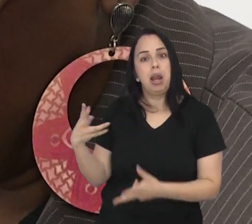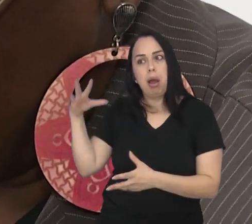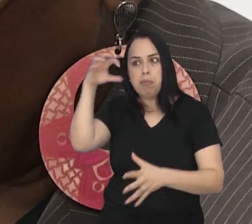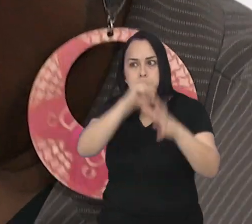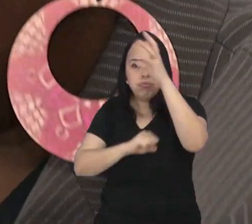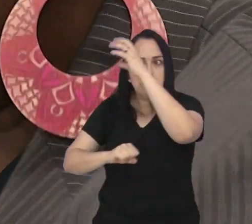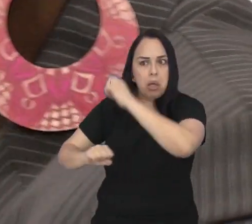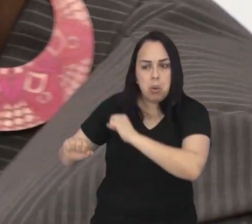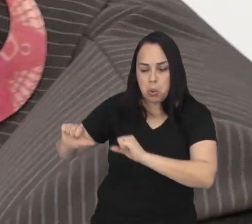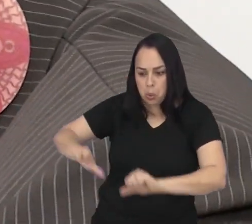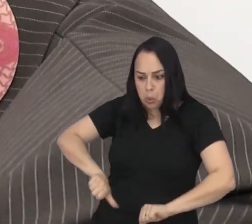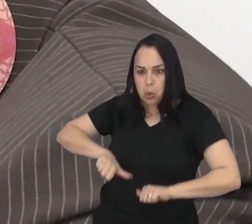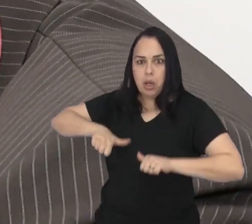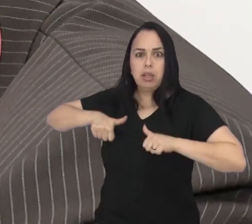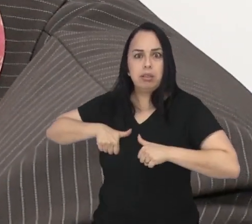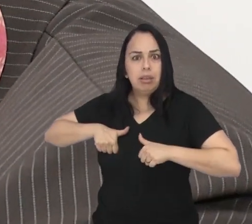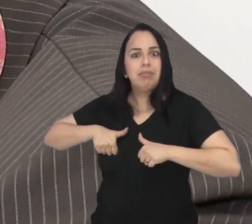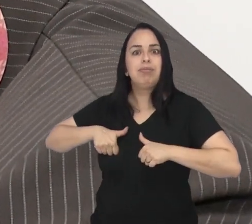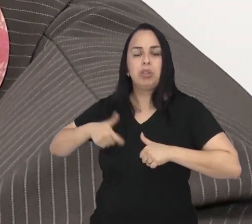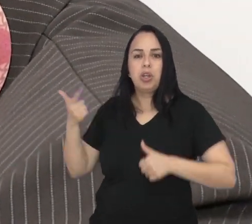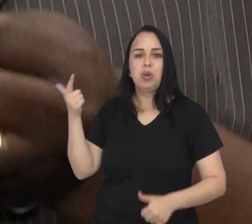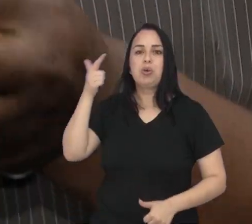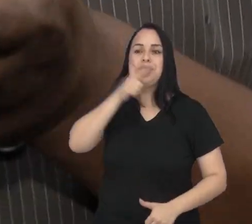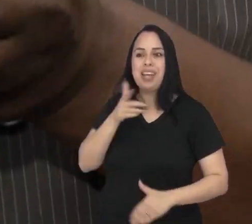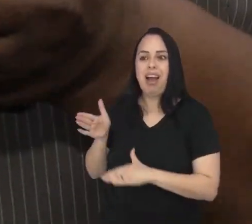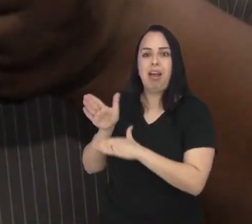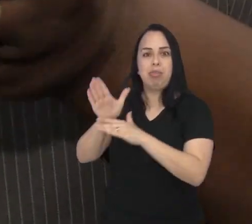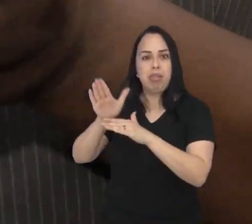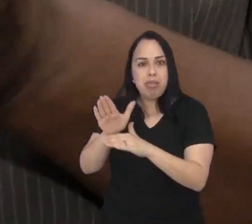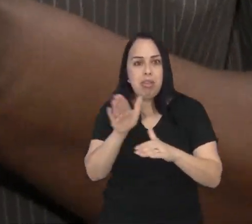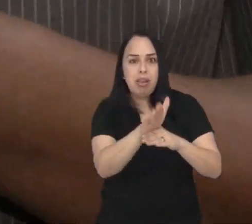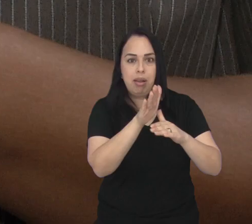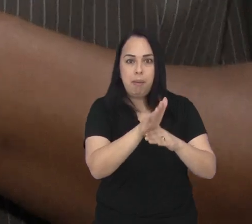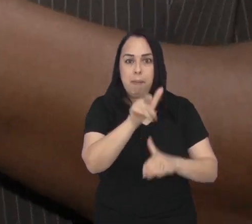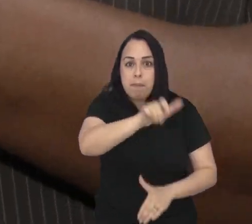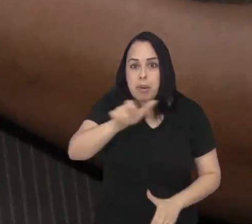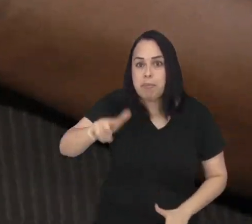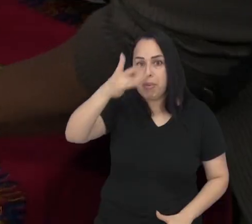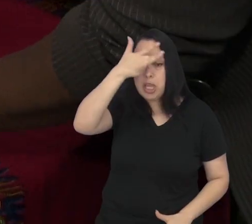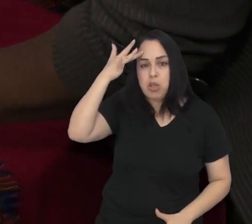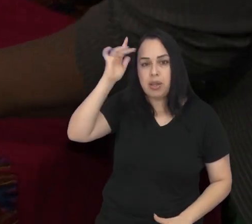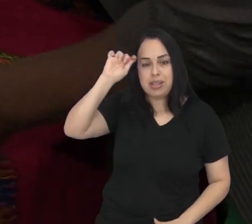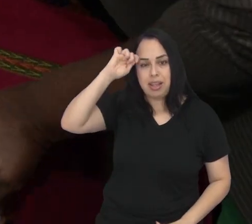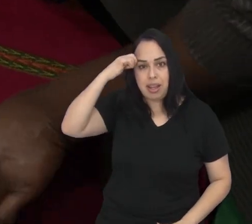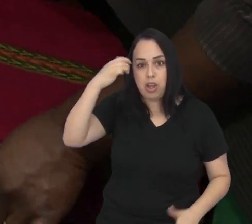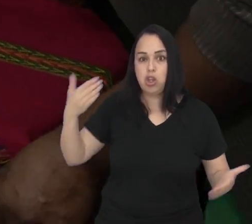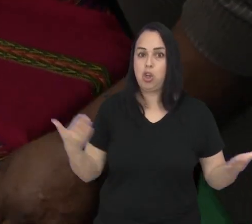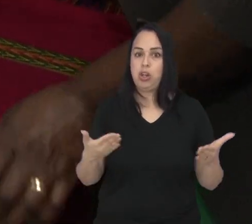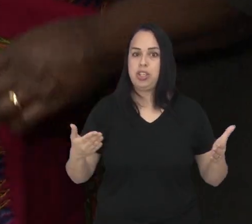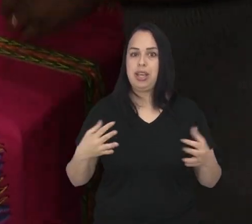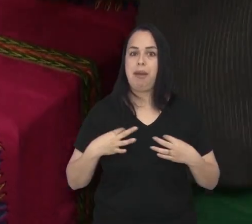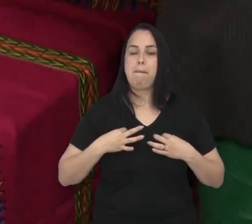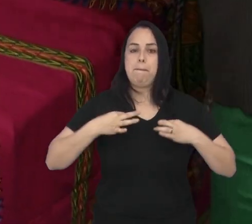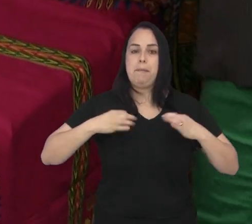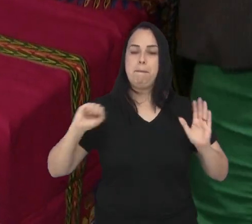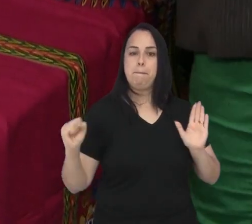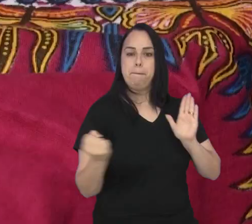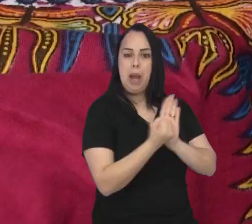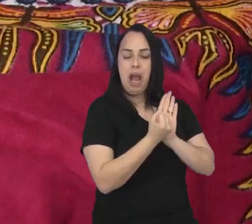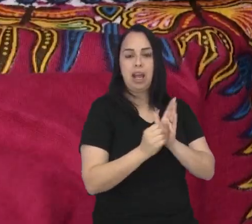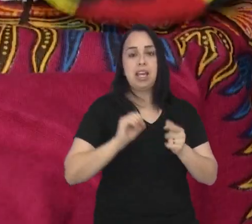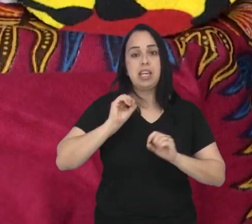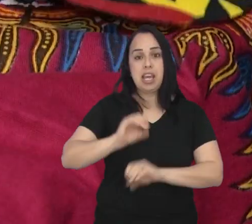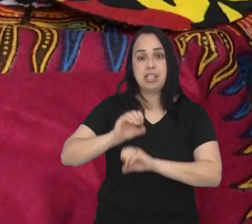nas palestras uma forma de resgatar a autoestima e ajudar outras pessoas negras. Hoje, ela tem sua própria marca de